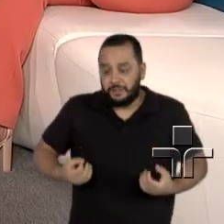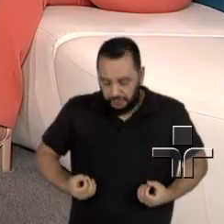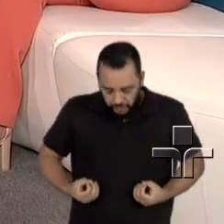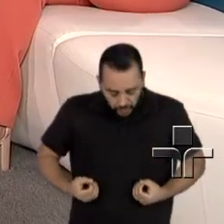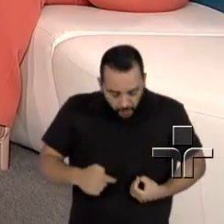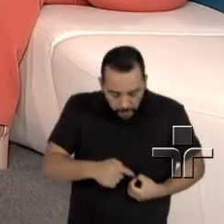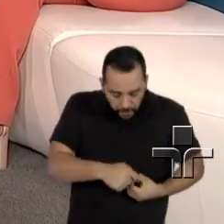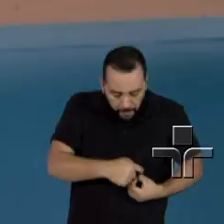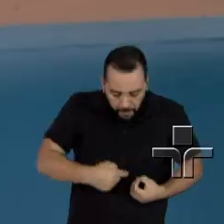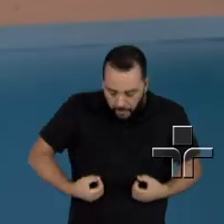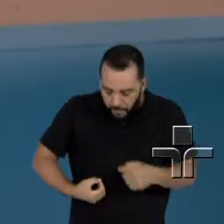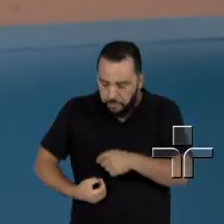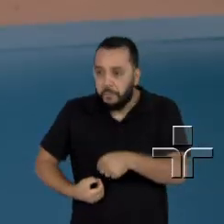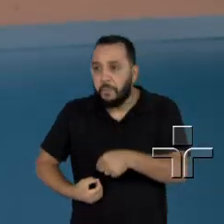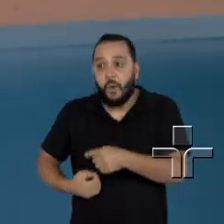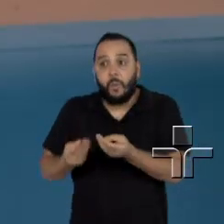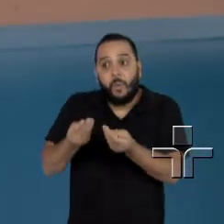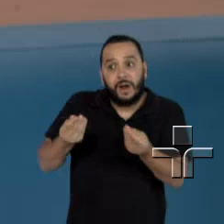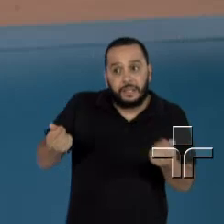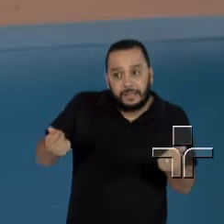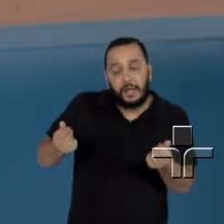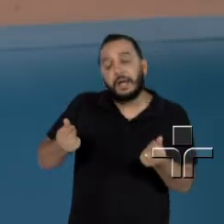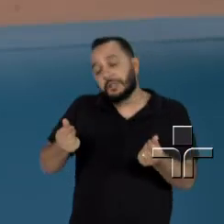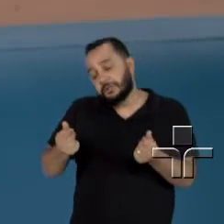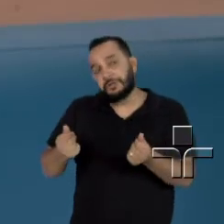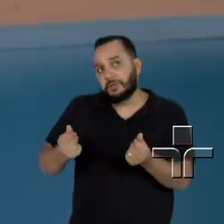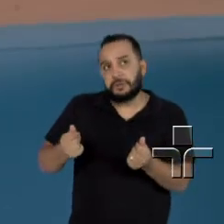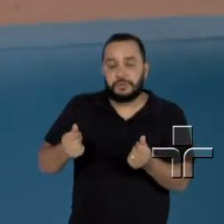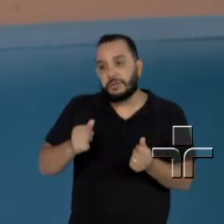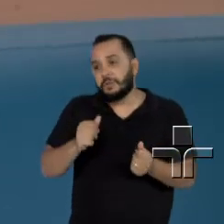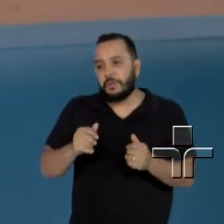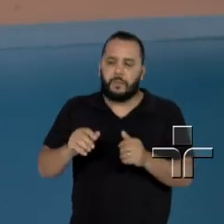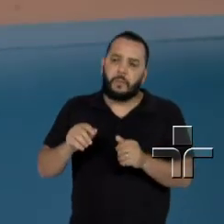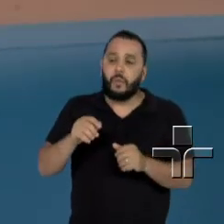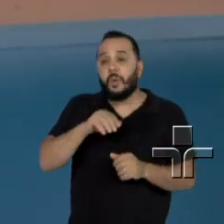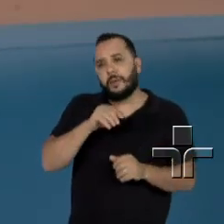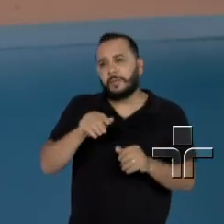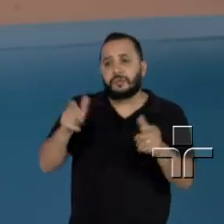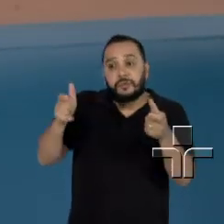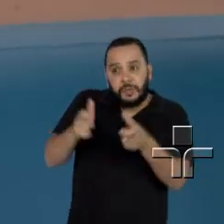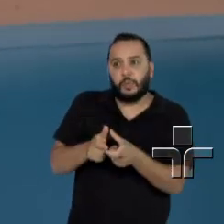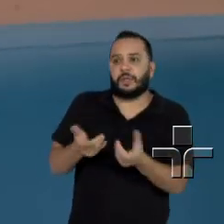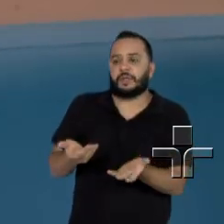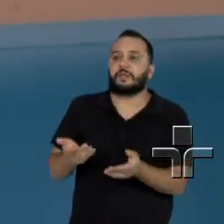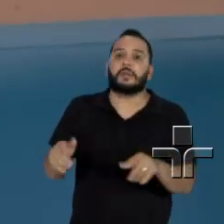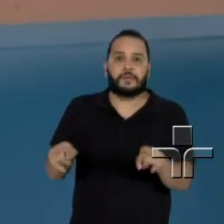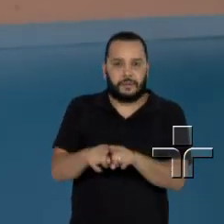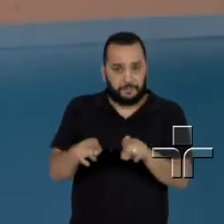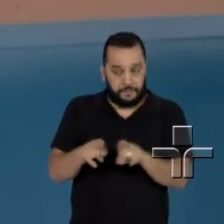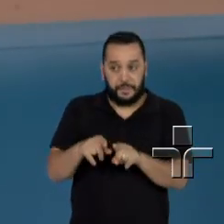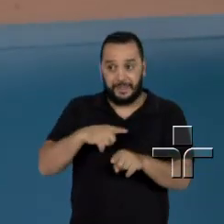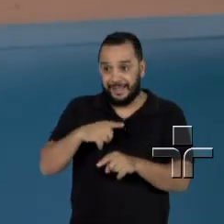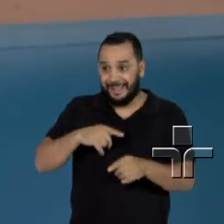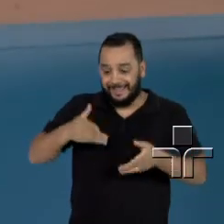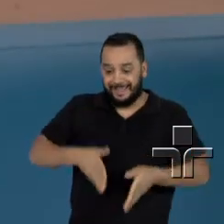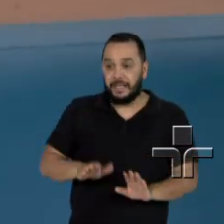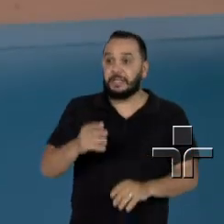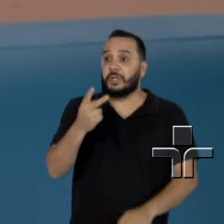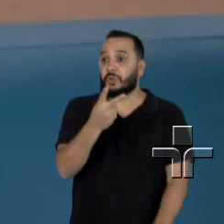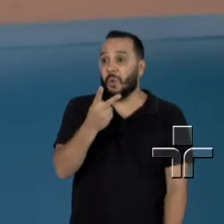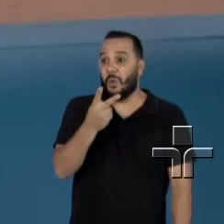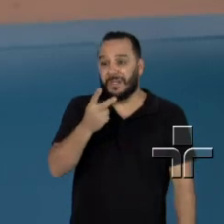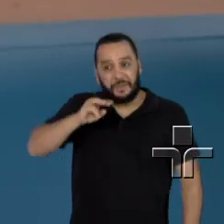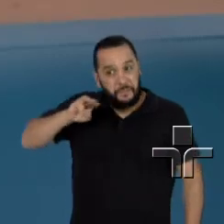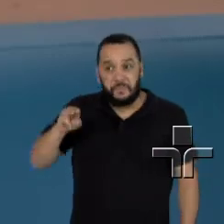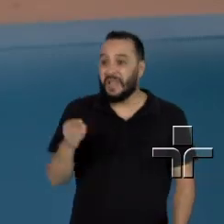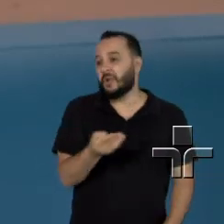Então, a mulher, a menina nasce com volta de 2 milhões de óvulos, esses óvulos vão se perdendo e